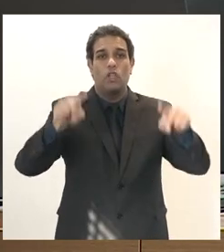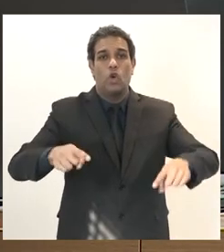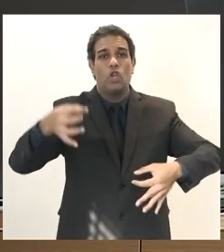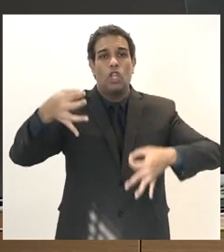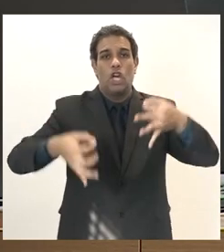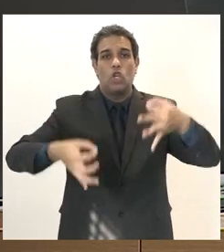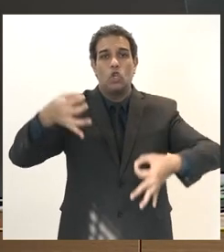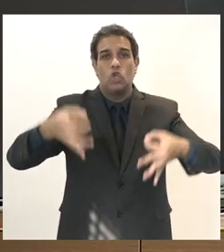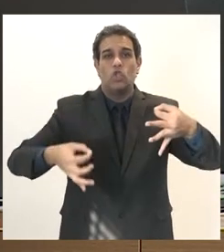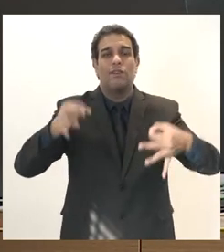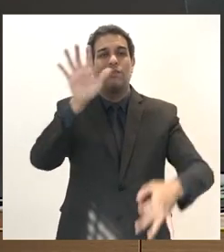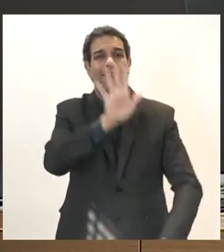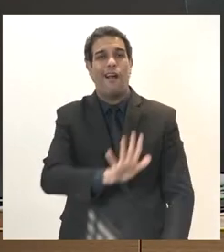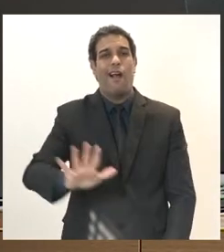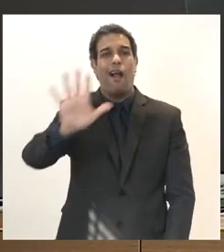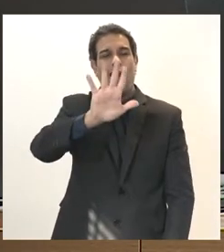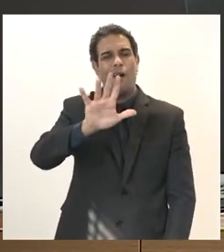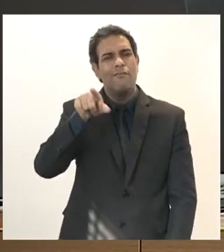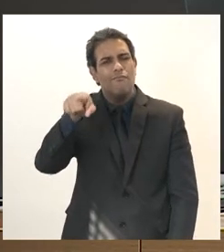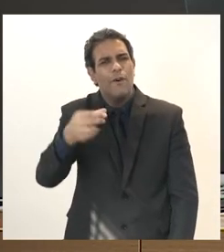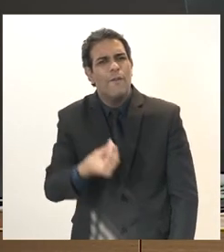eu nisse você está ouvindo